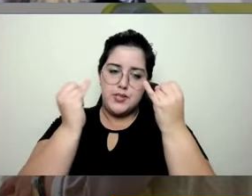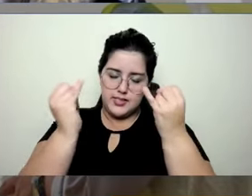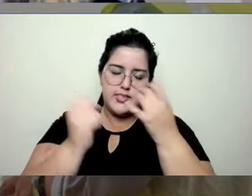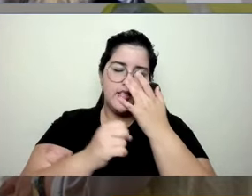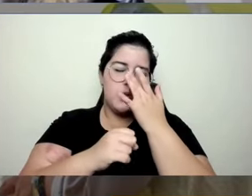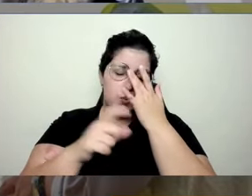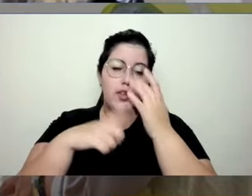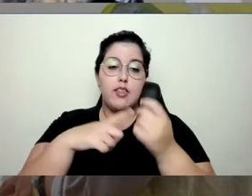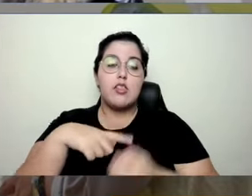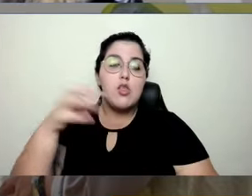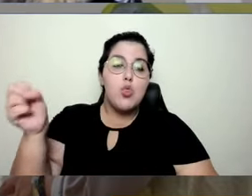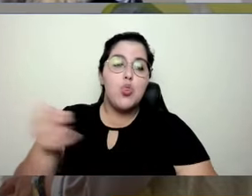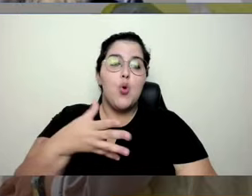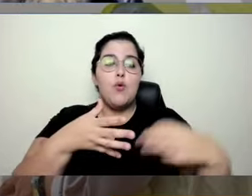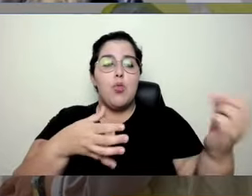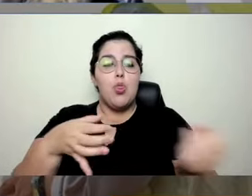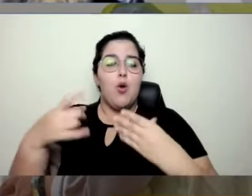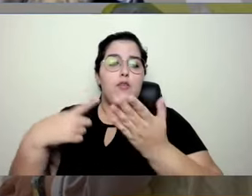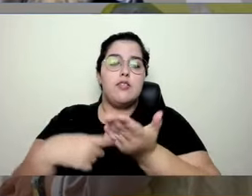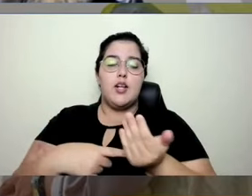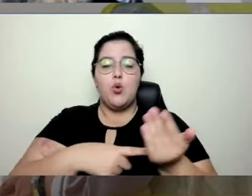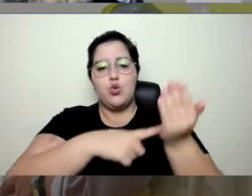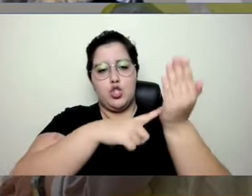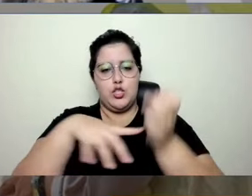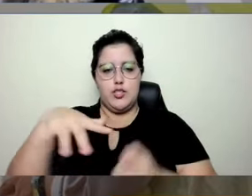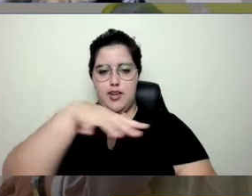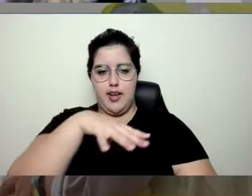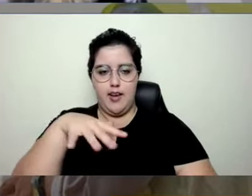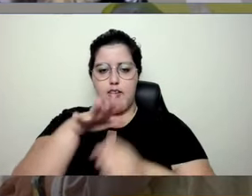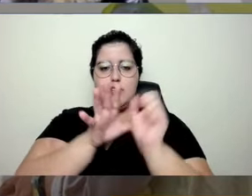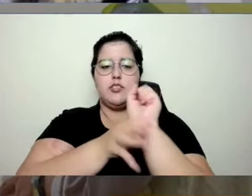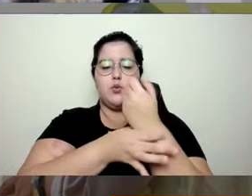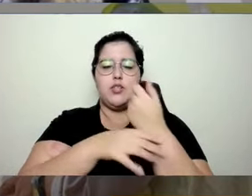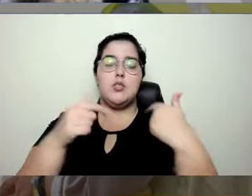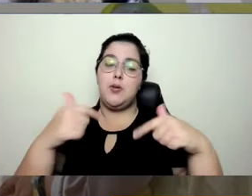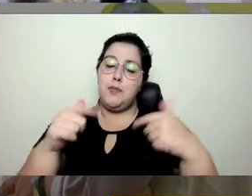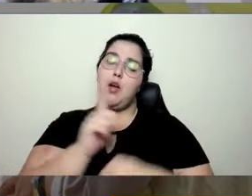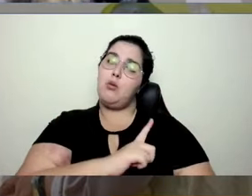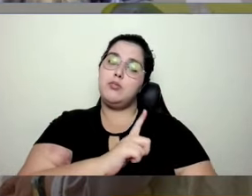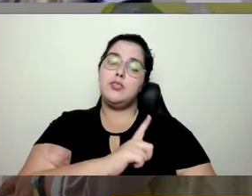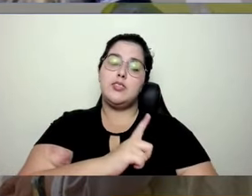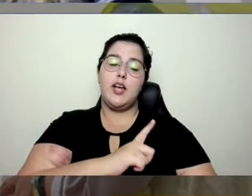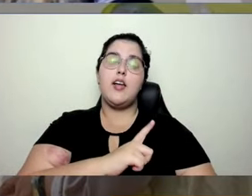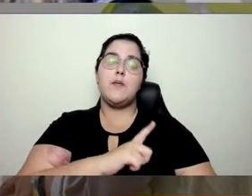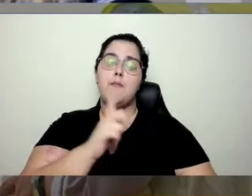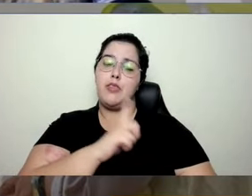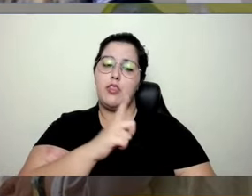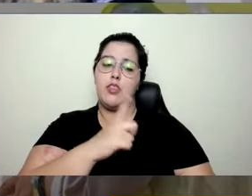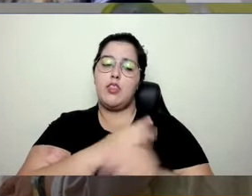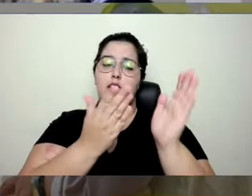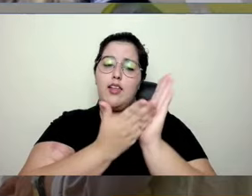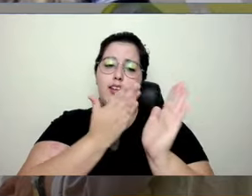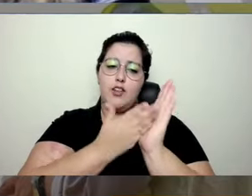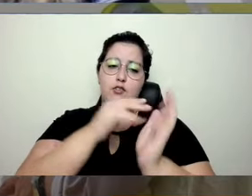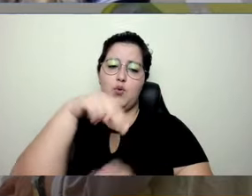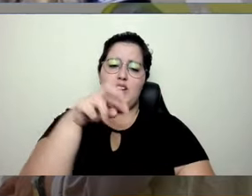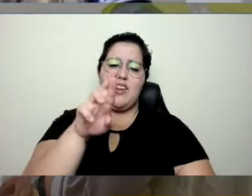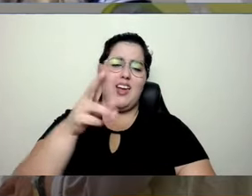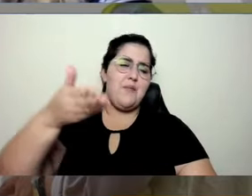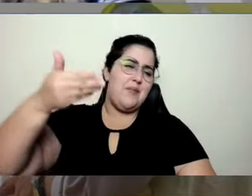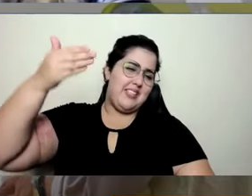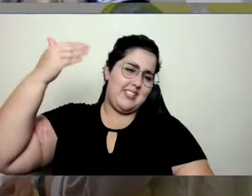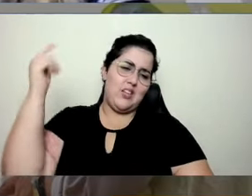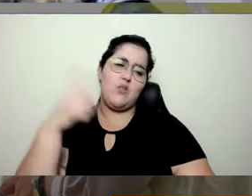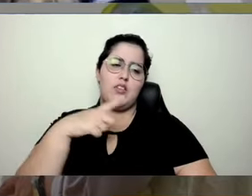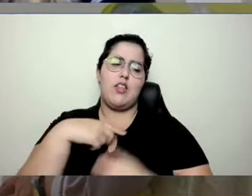novas tecnologias estão surgindo na área de segurança do trabalho, que o livro de NRs é do passado, agora tem